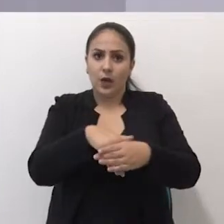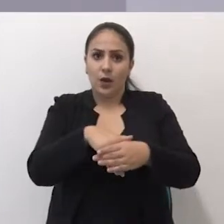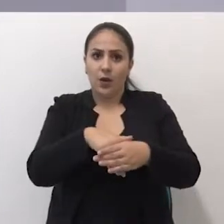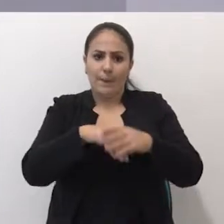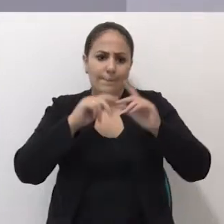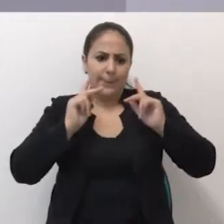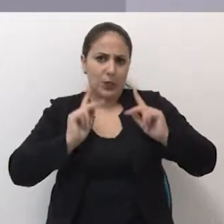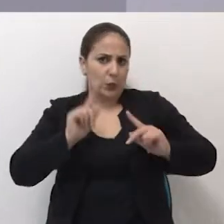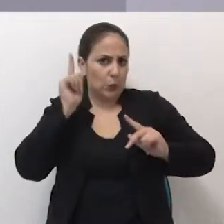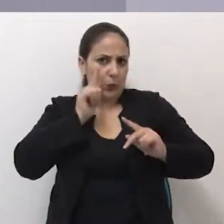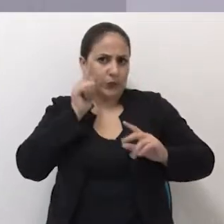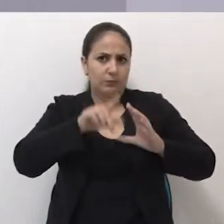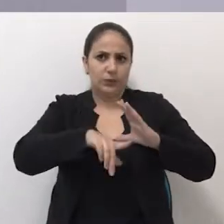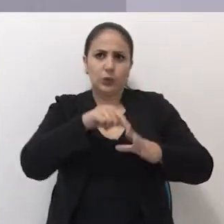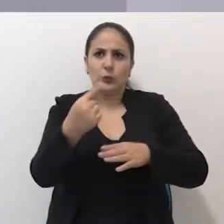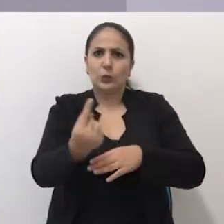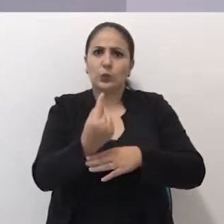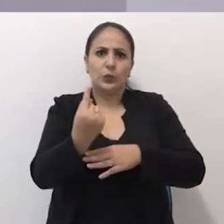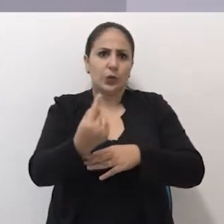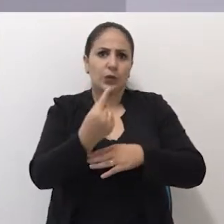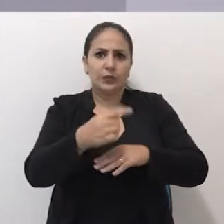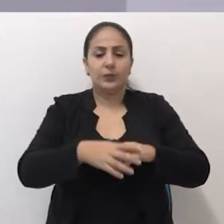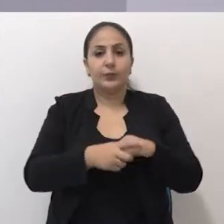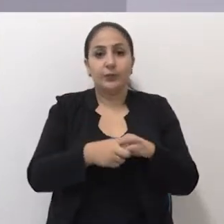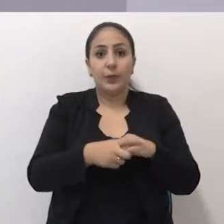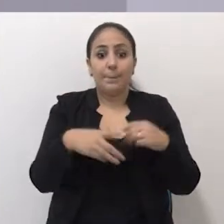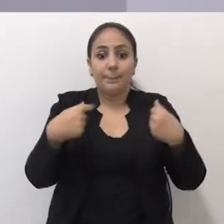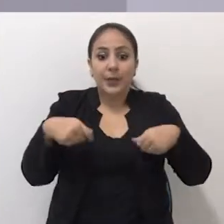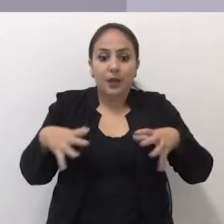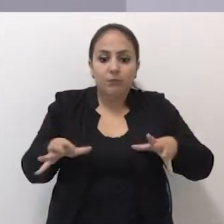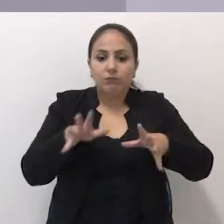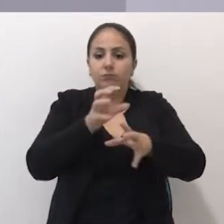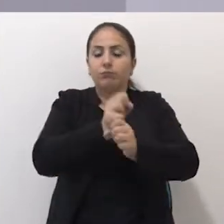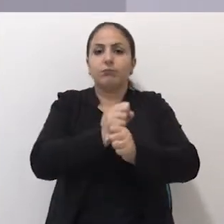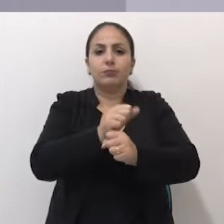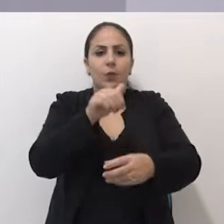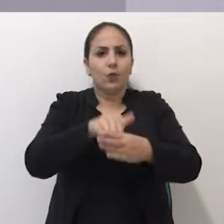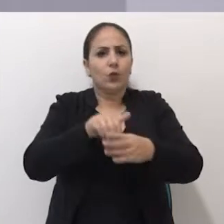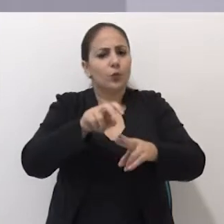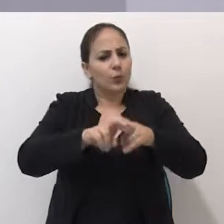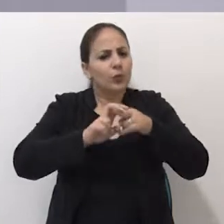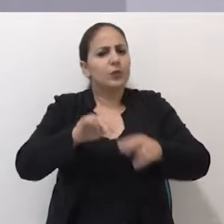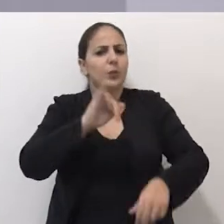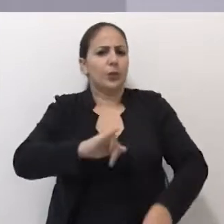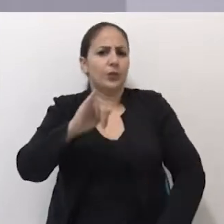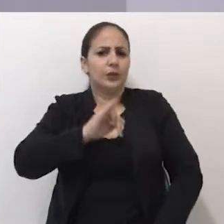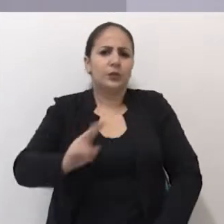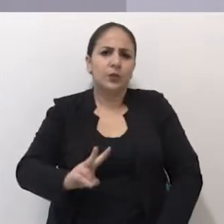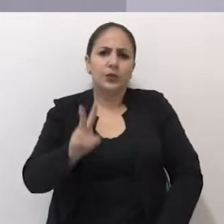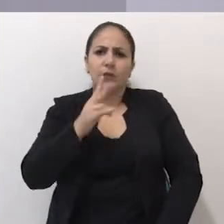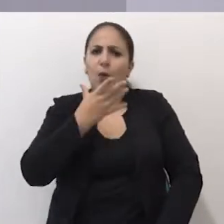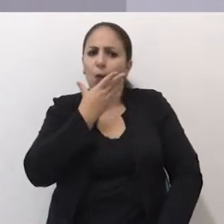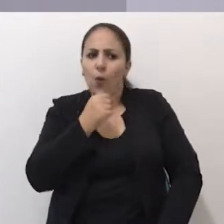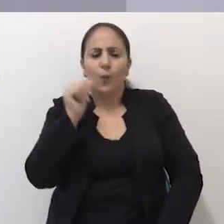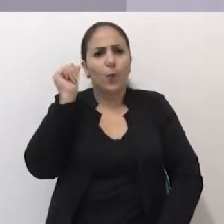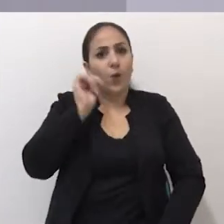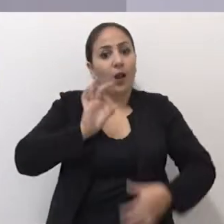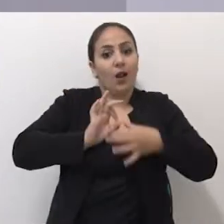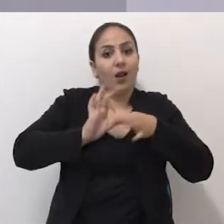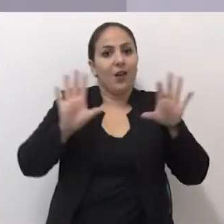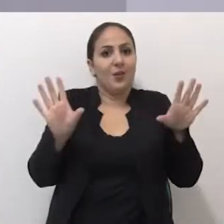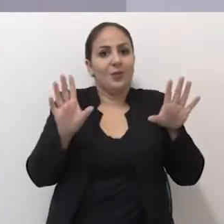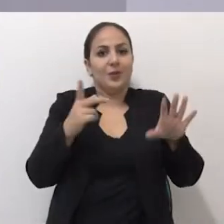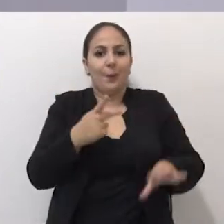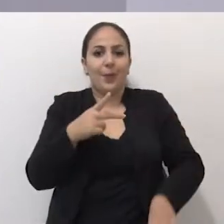ninguém se elege sozinho. É necessário um somatório de votos. Então é importante valorizar aqueles homens e mulheres que se